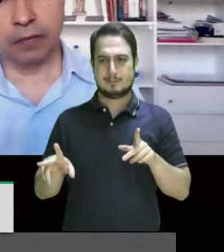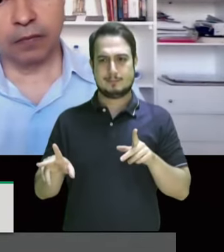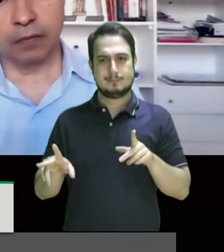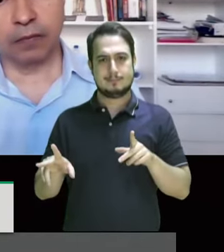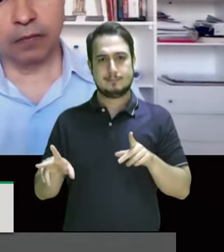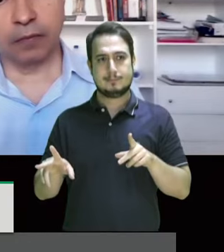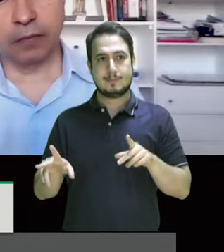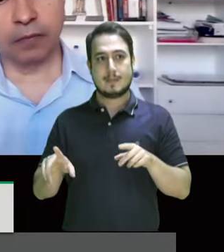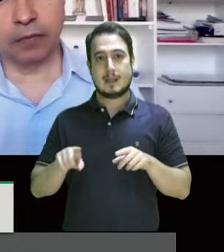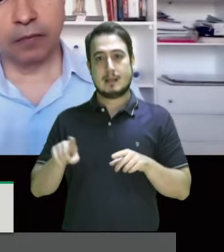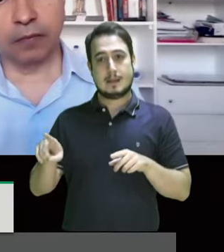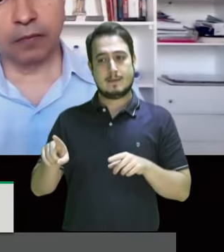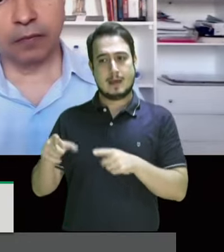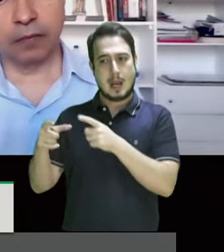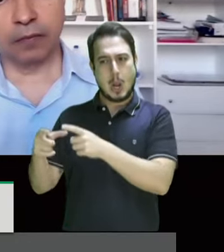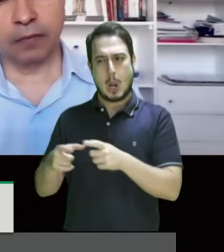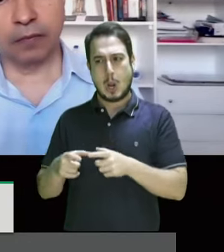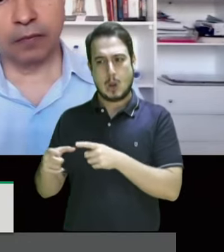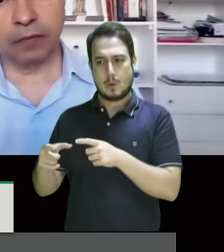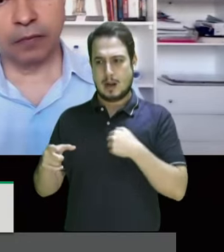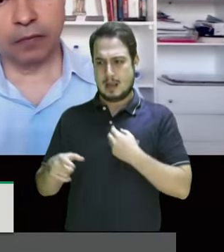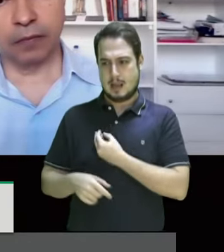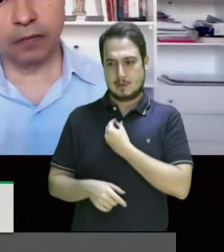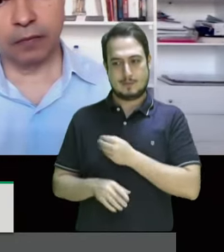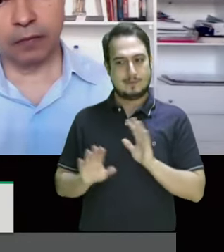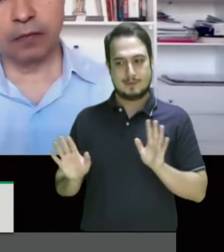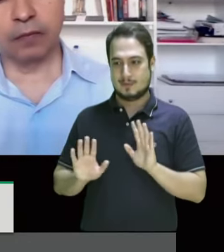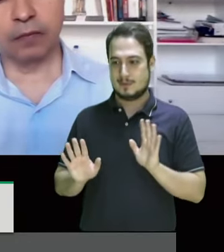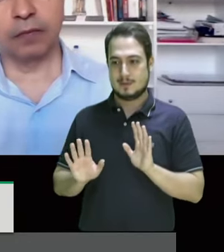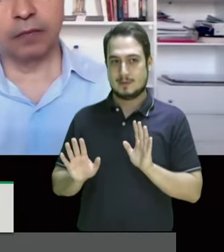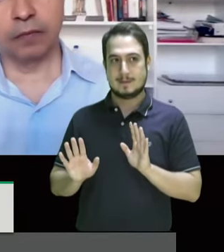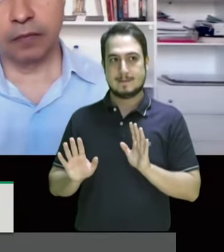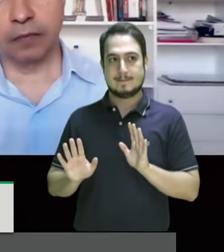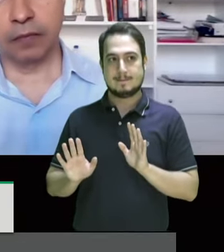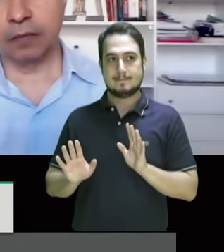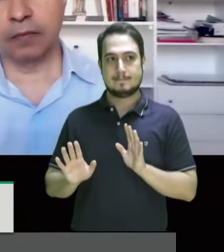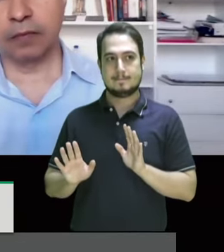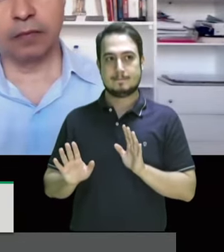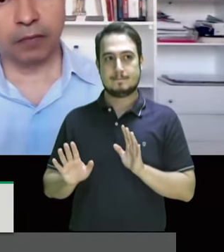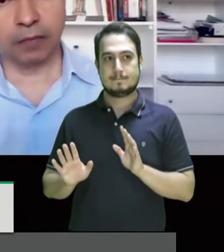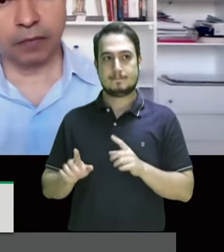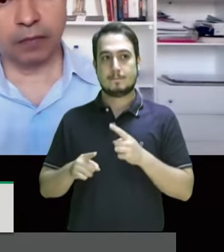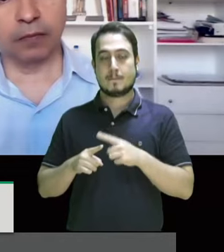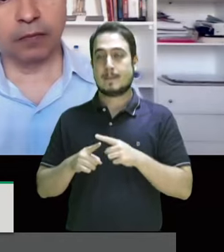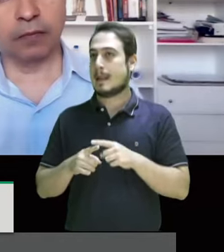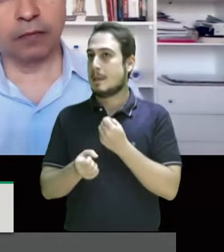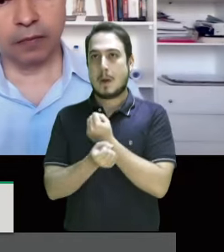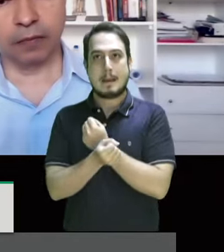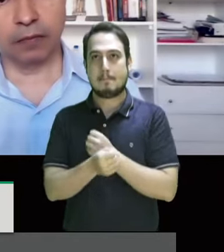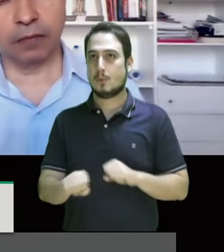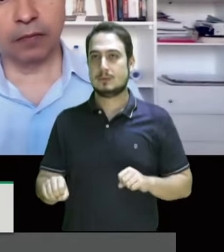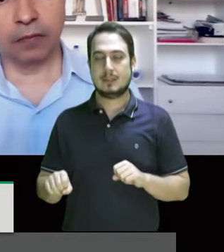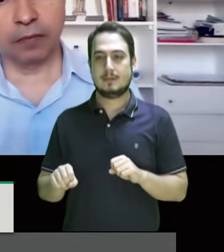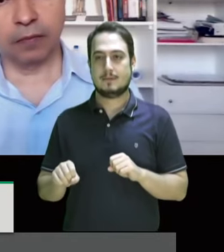ele vive num lugar em que eu não vivo provavelmente porque não é possível